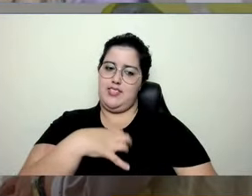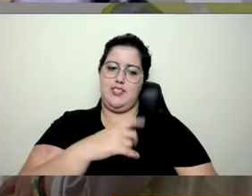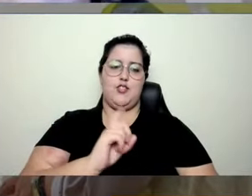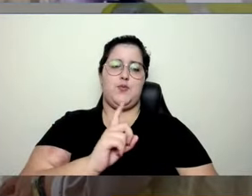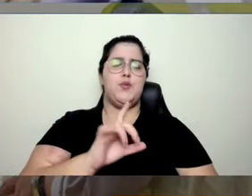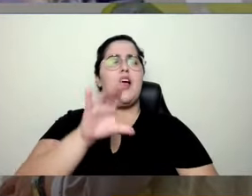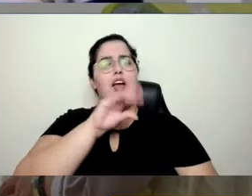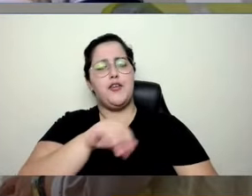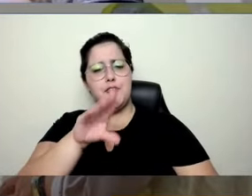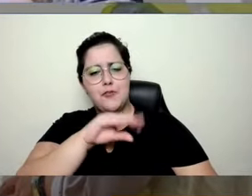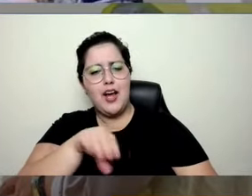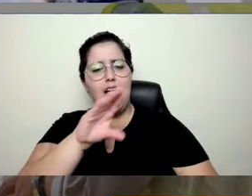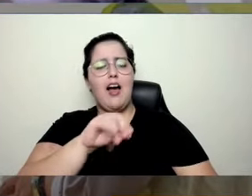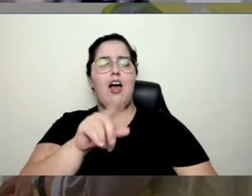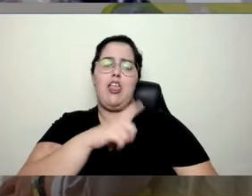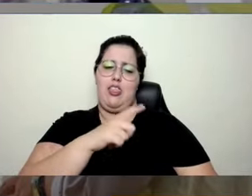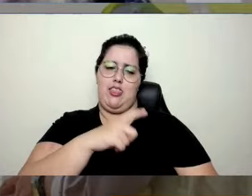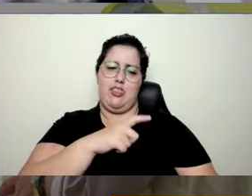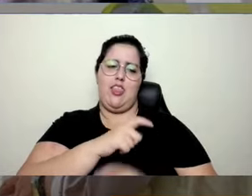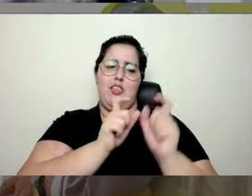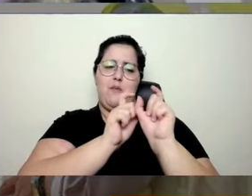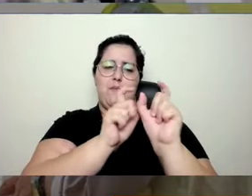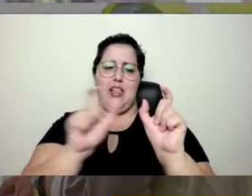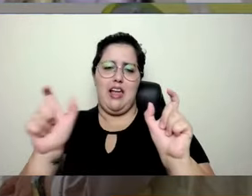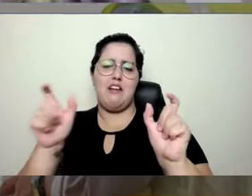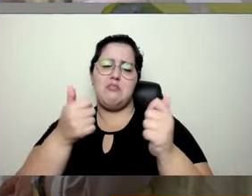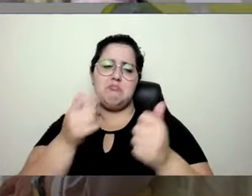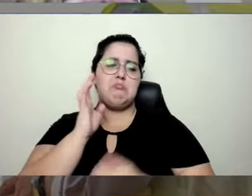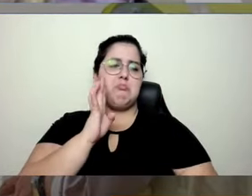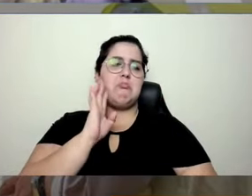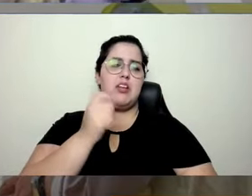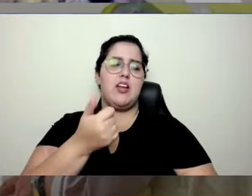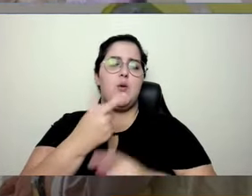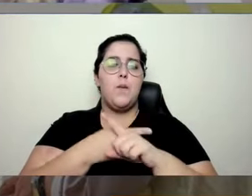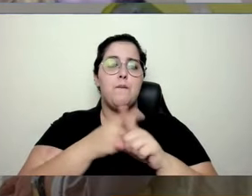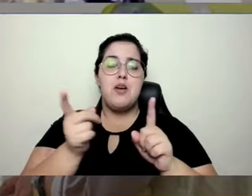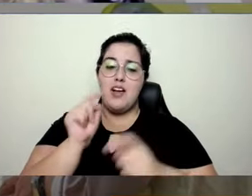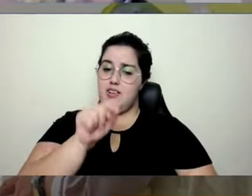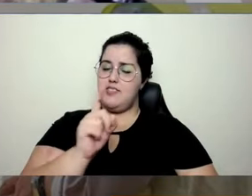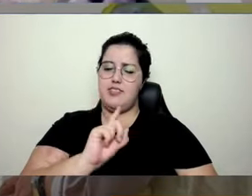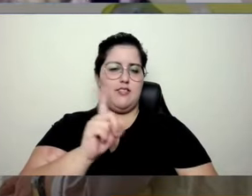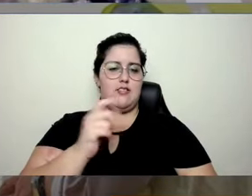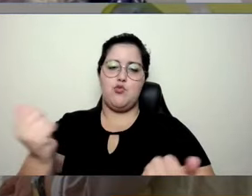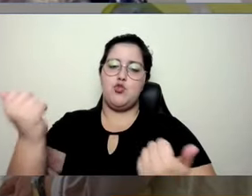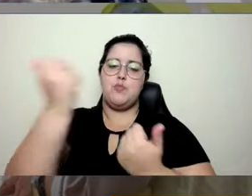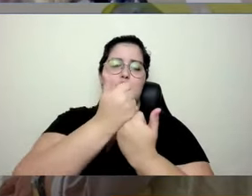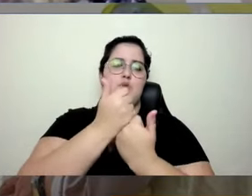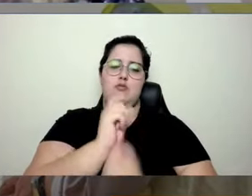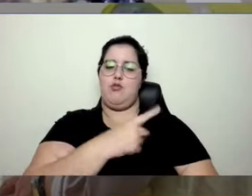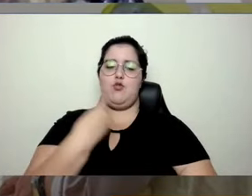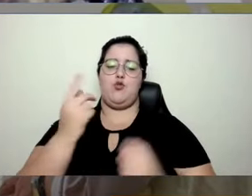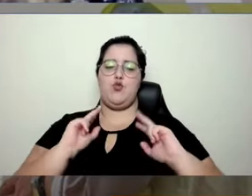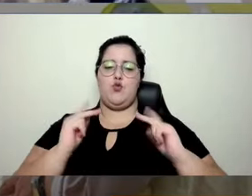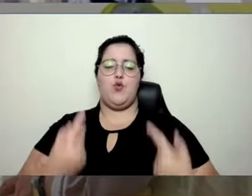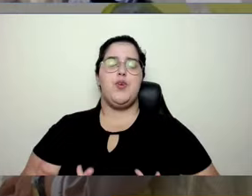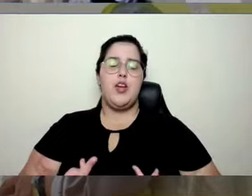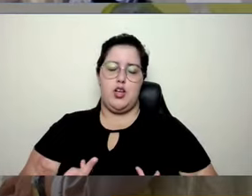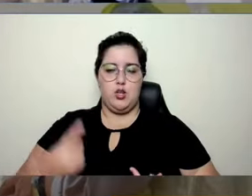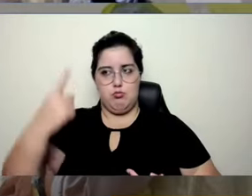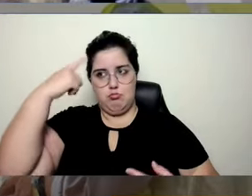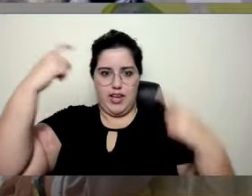ter uma semântica mais legal, mas, ela não substitui a criatividade dos seres humanos.